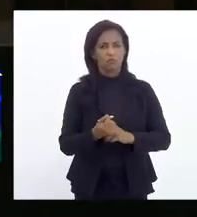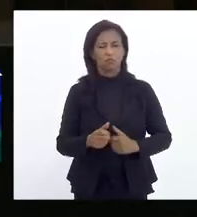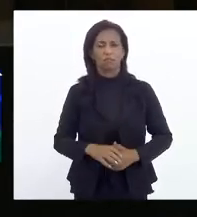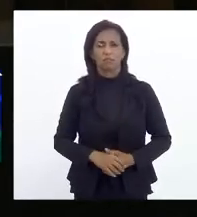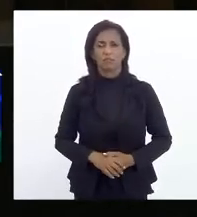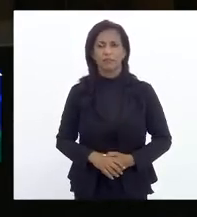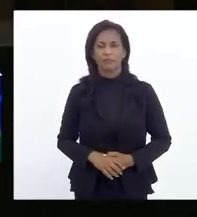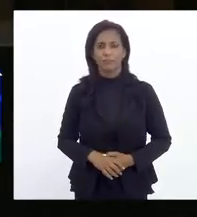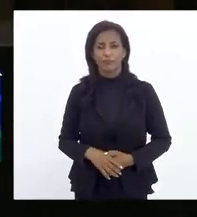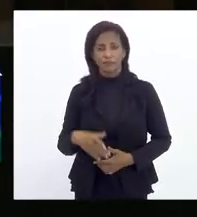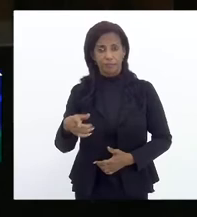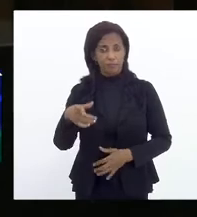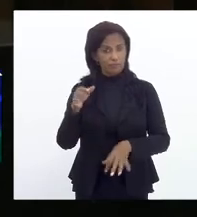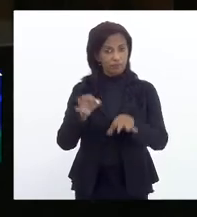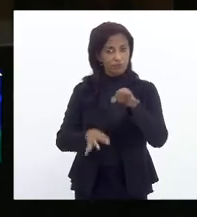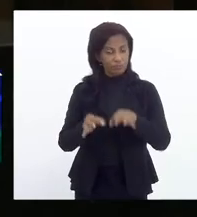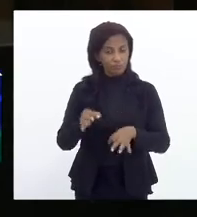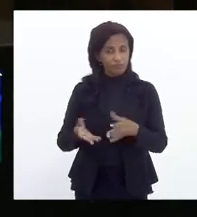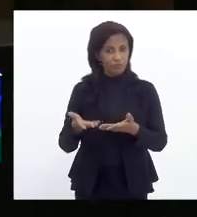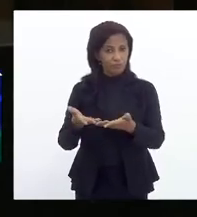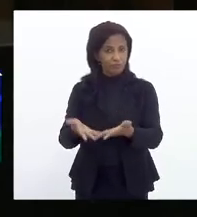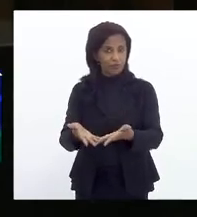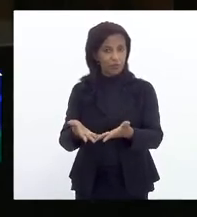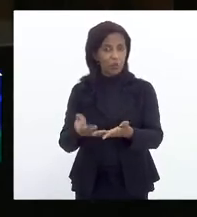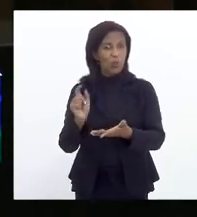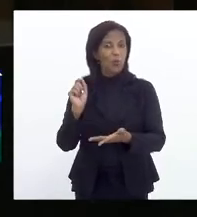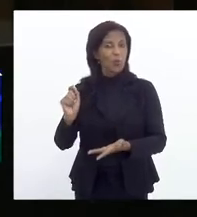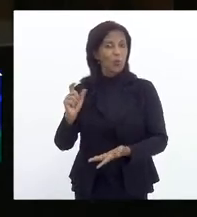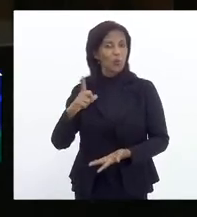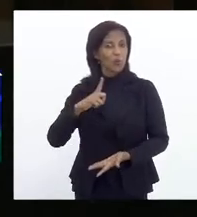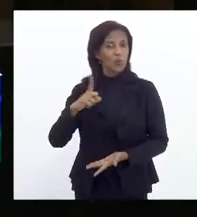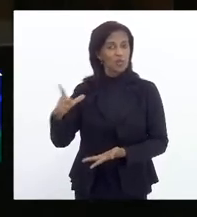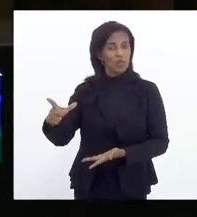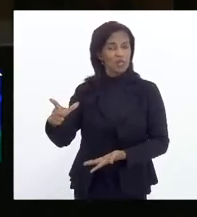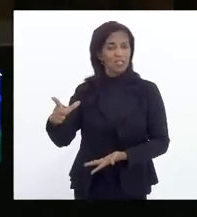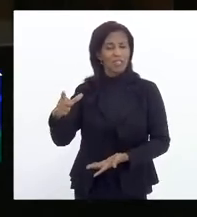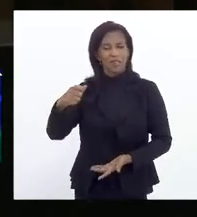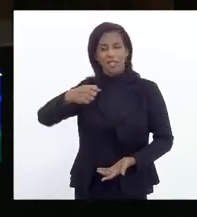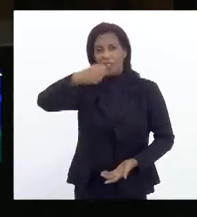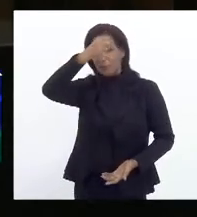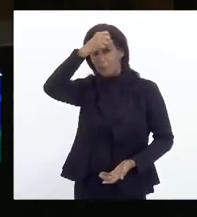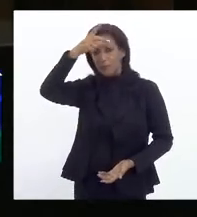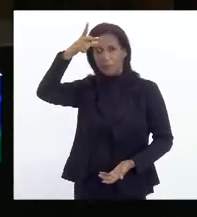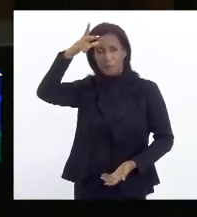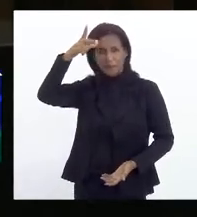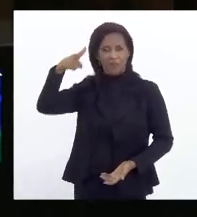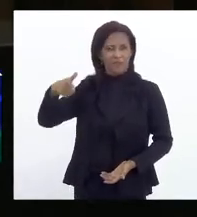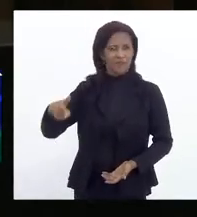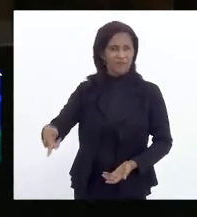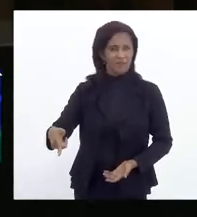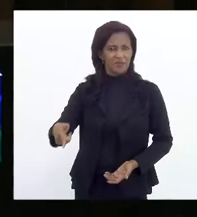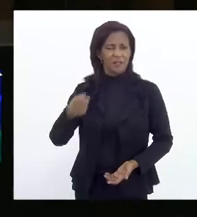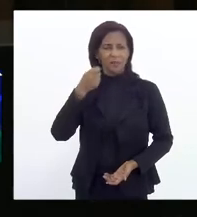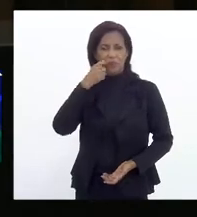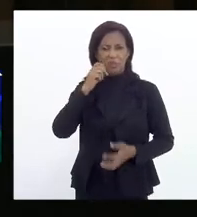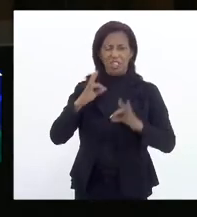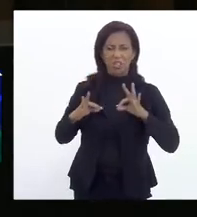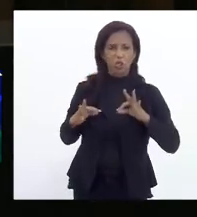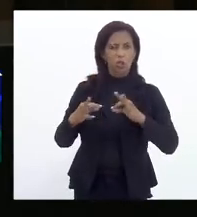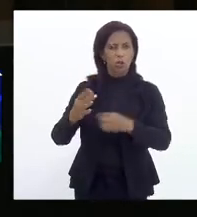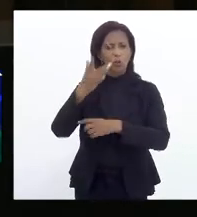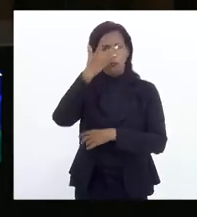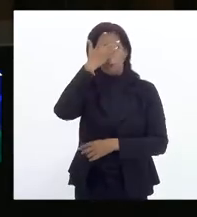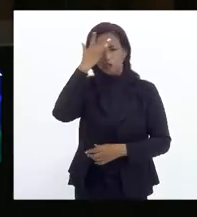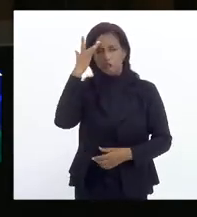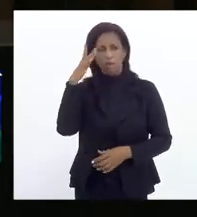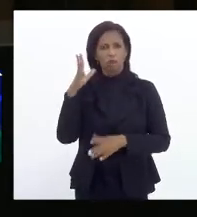É justamente o que pretende o tiranete Eduardo Paz e todos aqueles